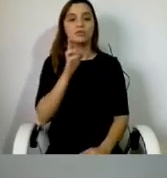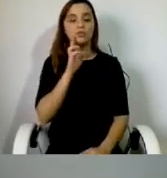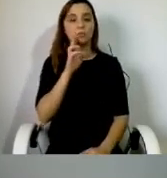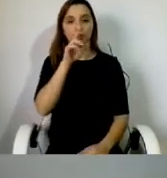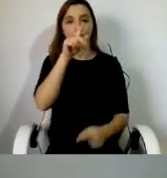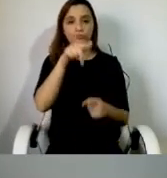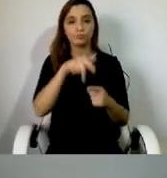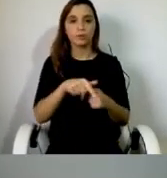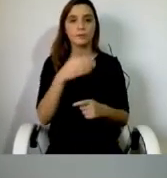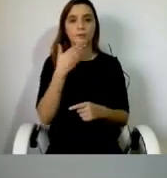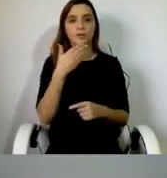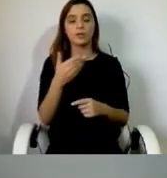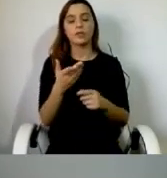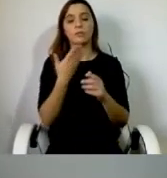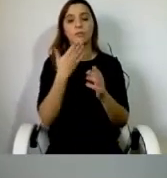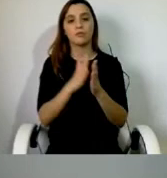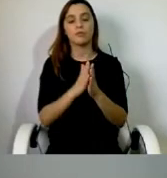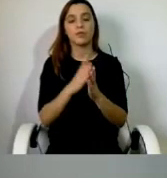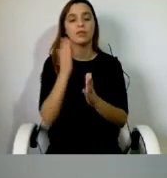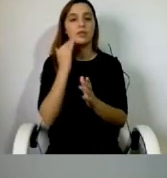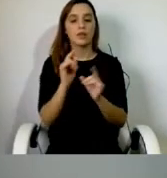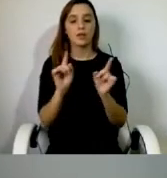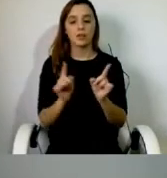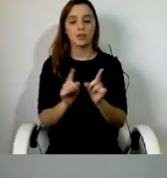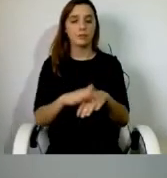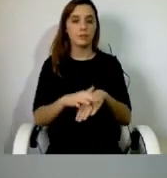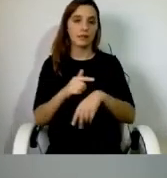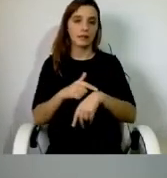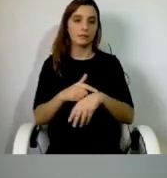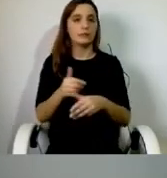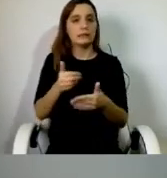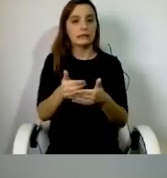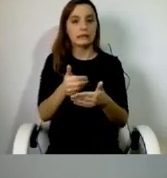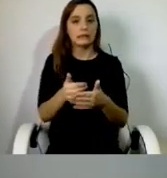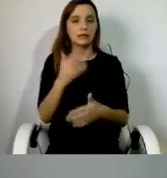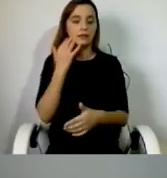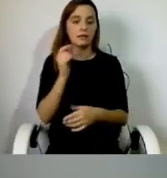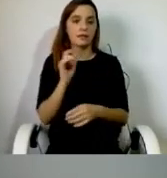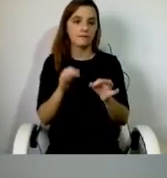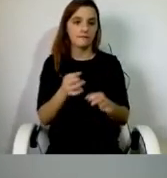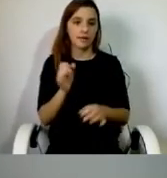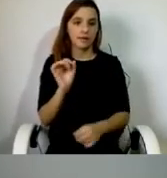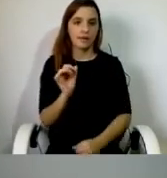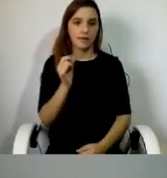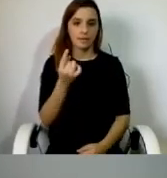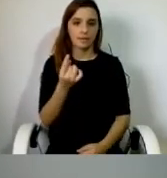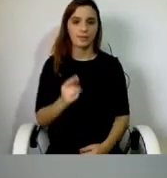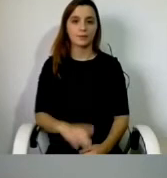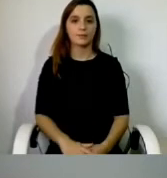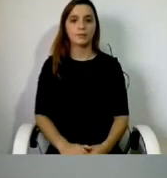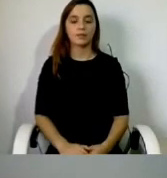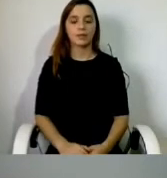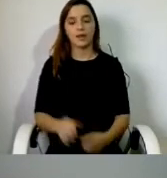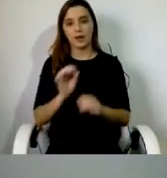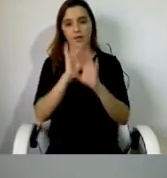podia também, o seu tempo está a esgotar, que eu tentasse sintetizar e finalizar o mais rápido que puder, claro que sim, deixando aqui a sua